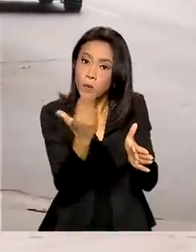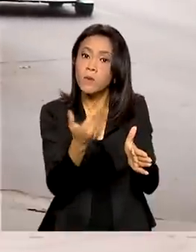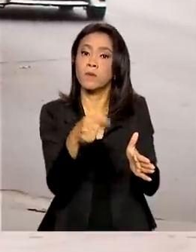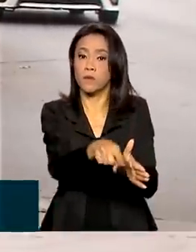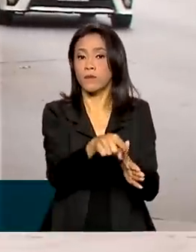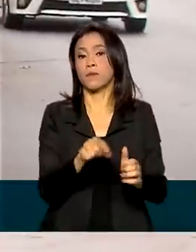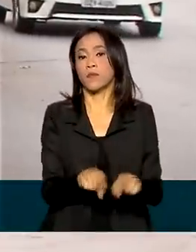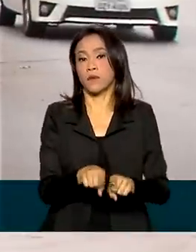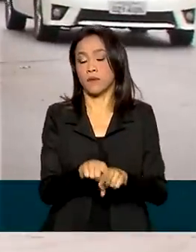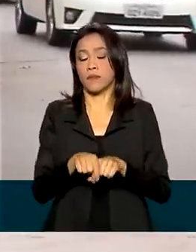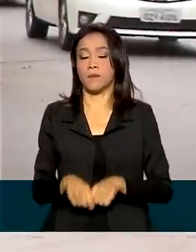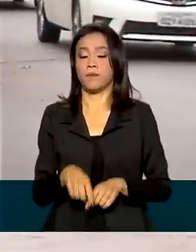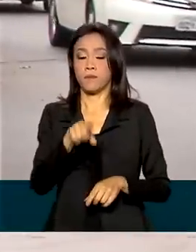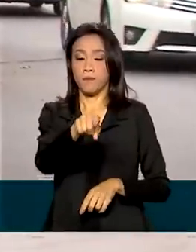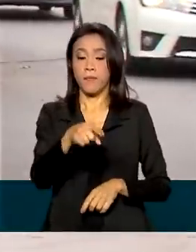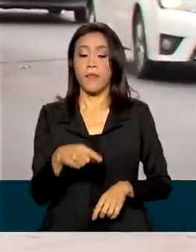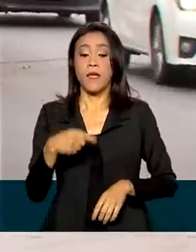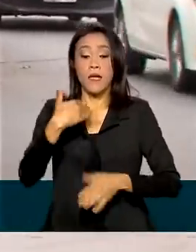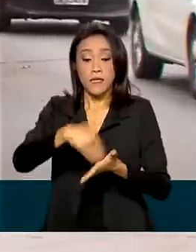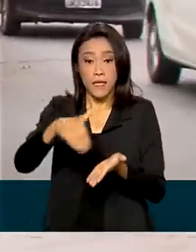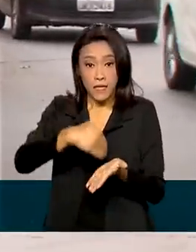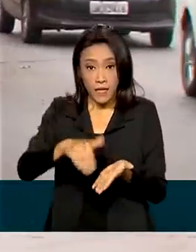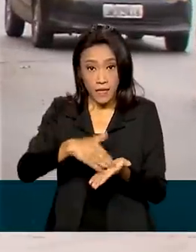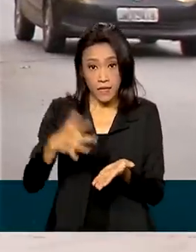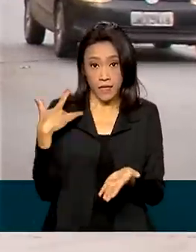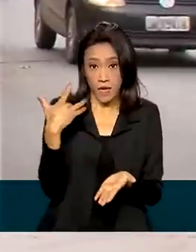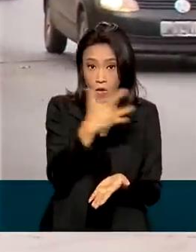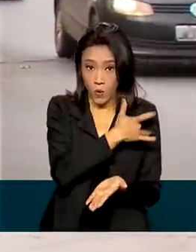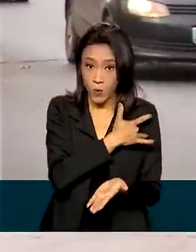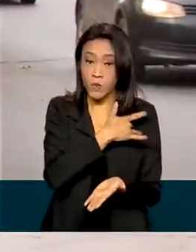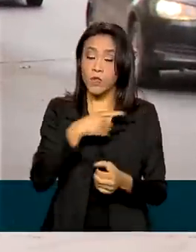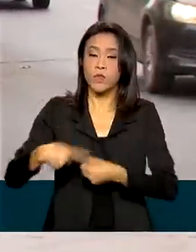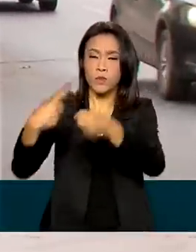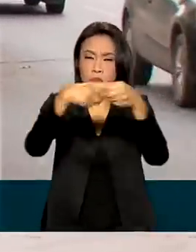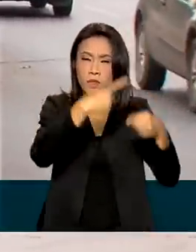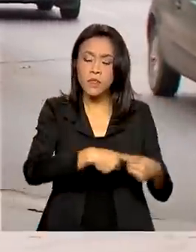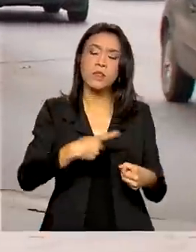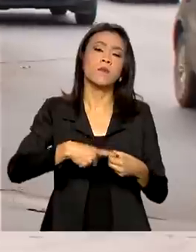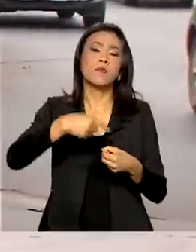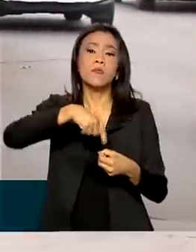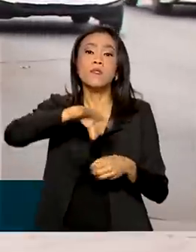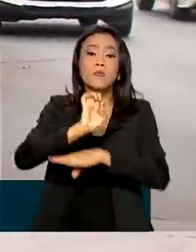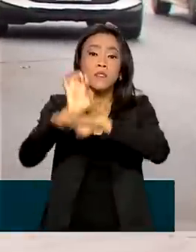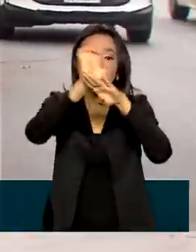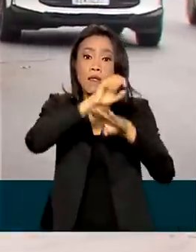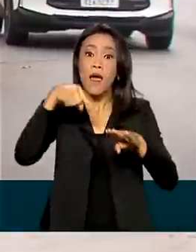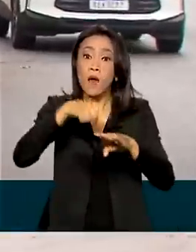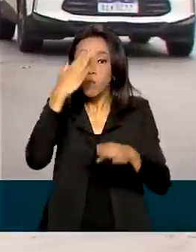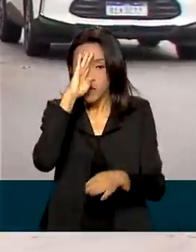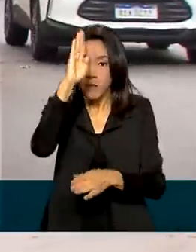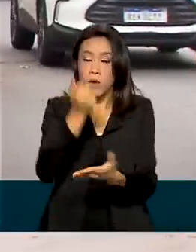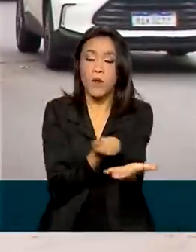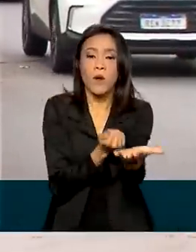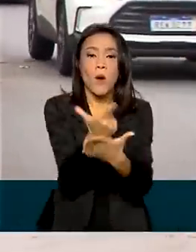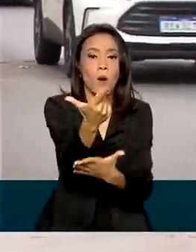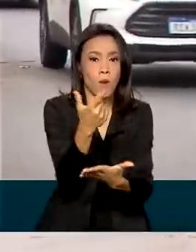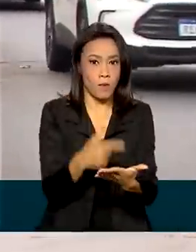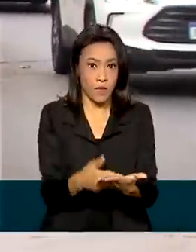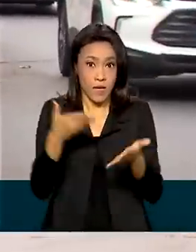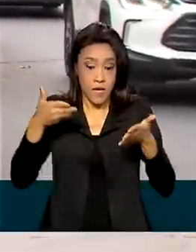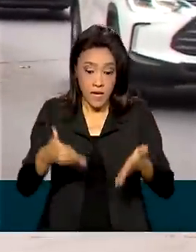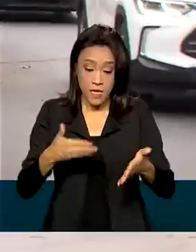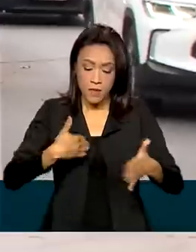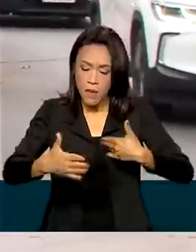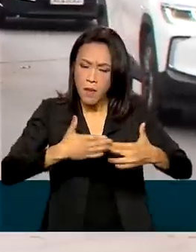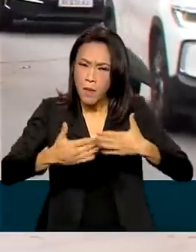secretarias estaduais e municipais são os principais compradores de medicamentos produzidos pela indústria farmacêutica nacional. Esse mercado